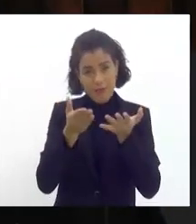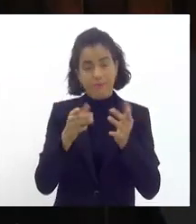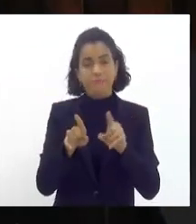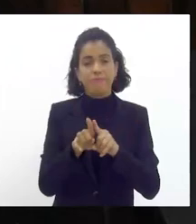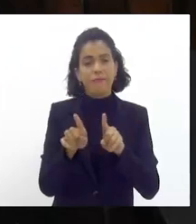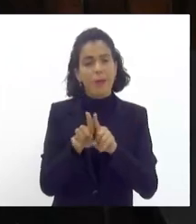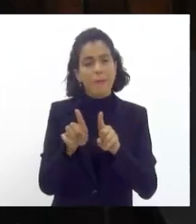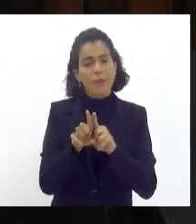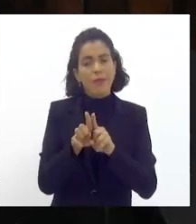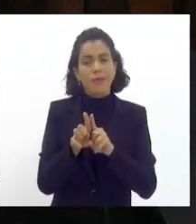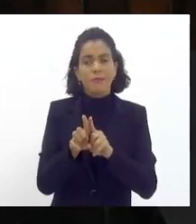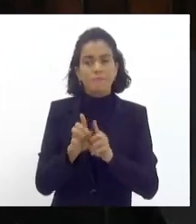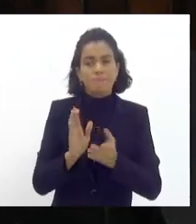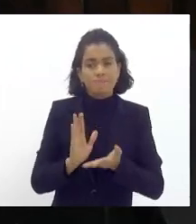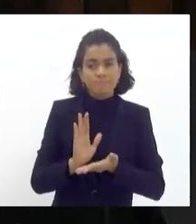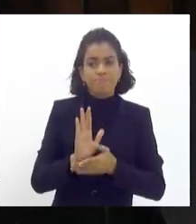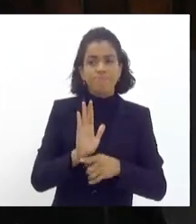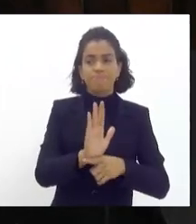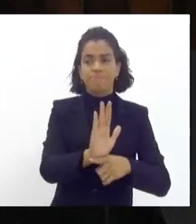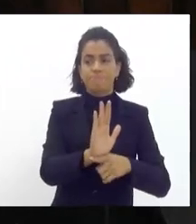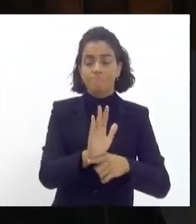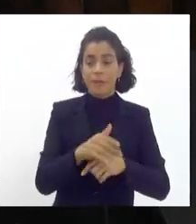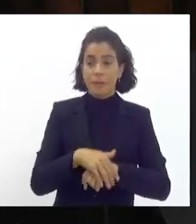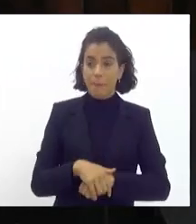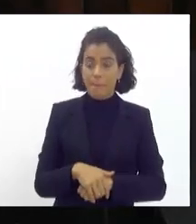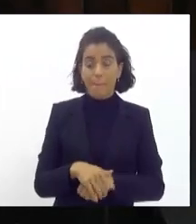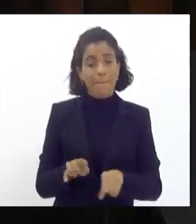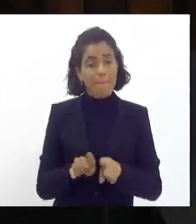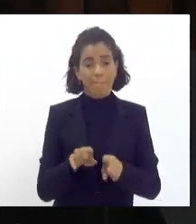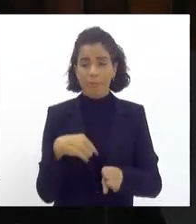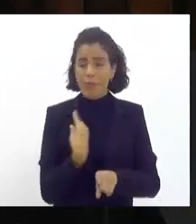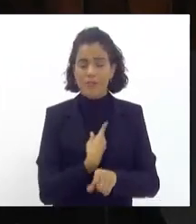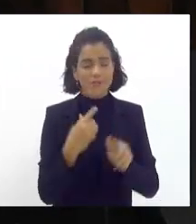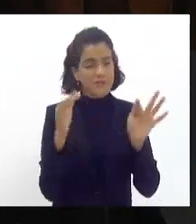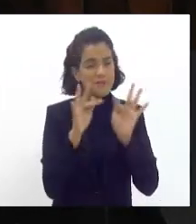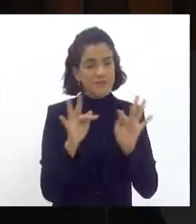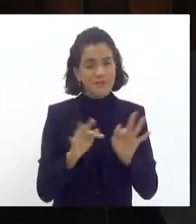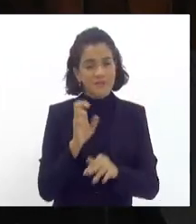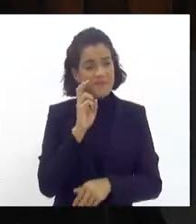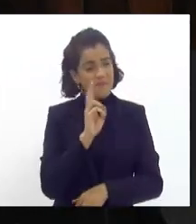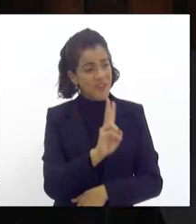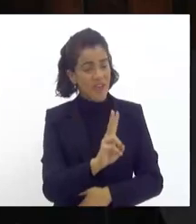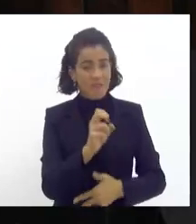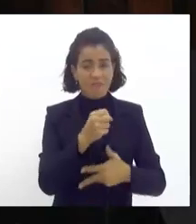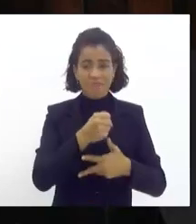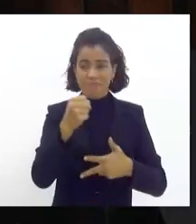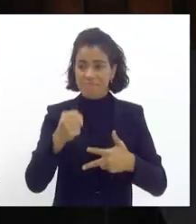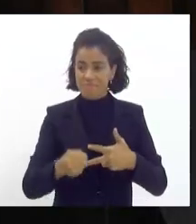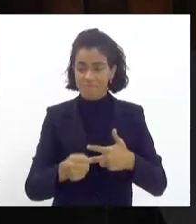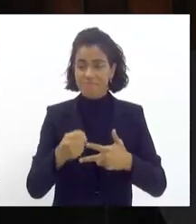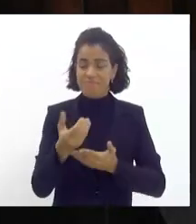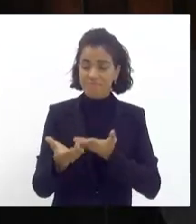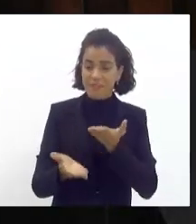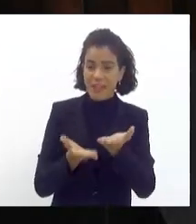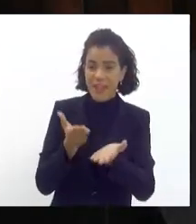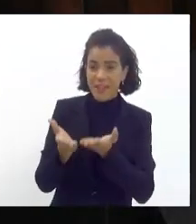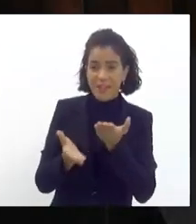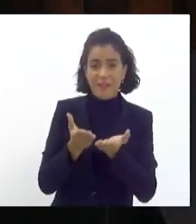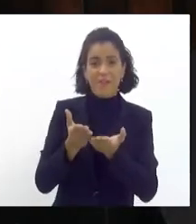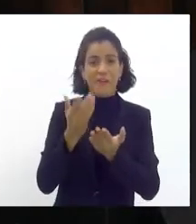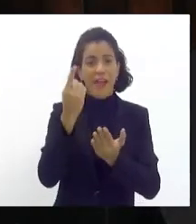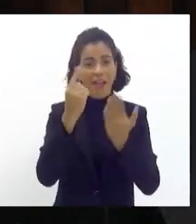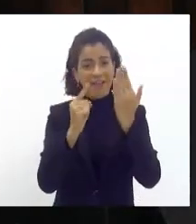dizer que estamos muito felizes em ver o poder público tratando o